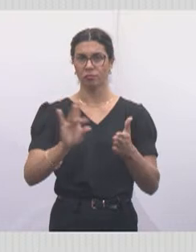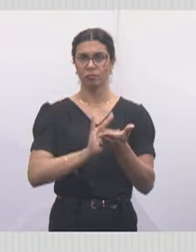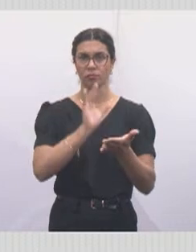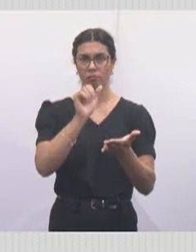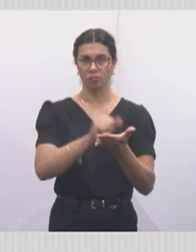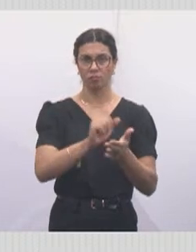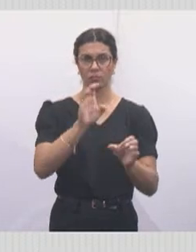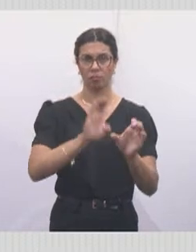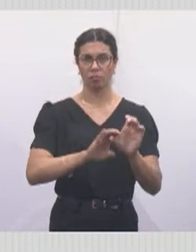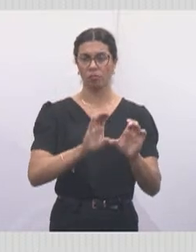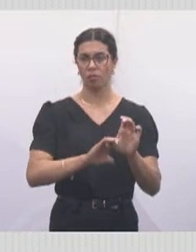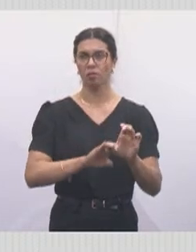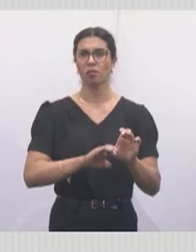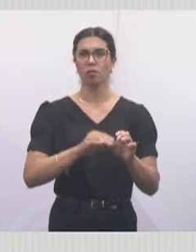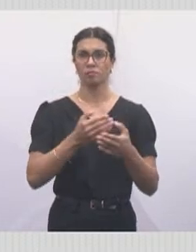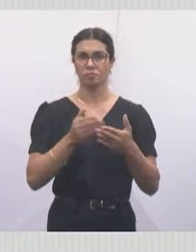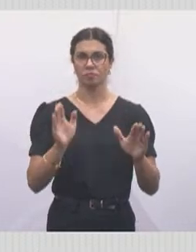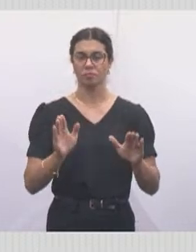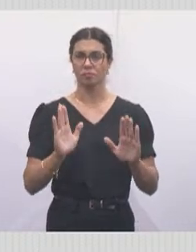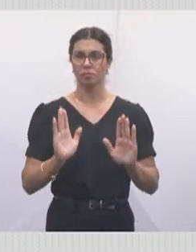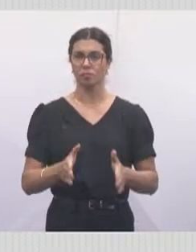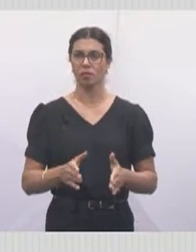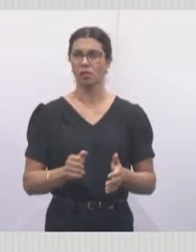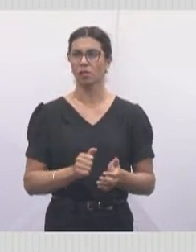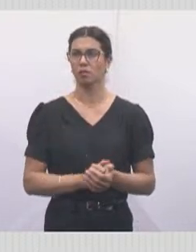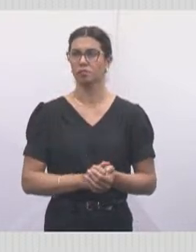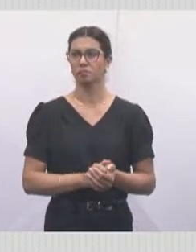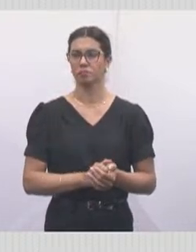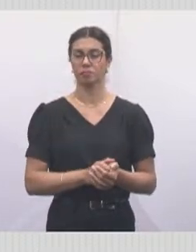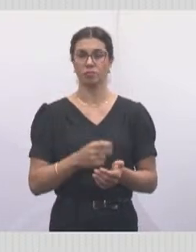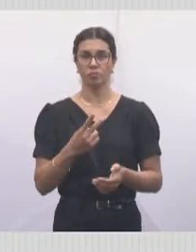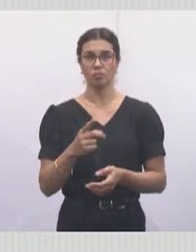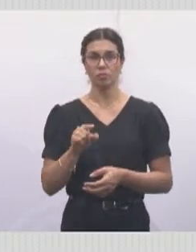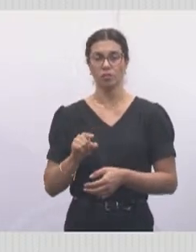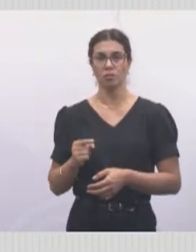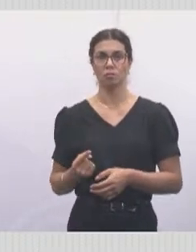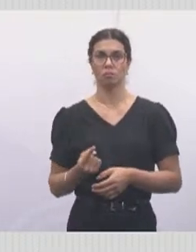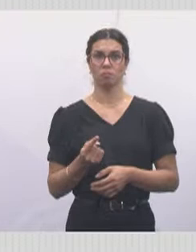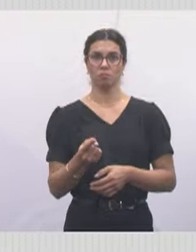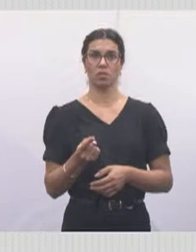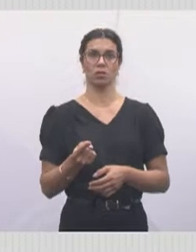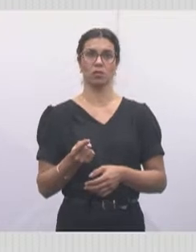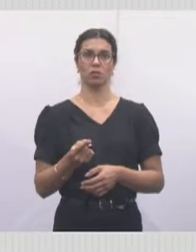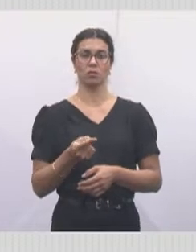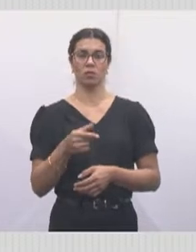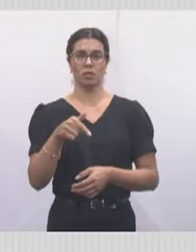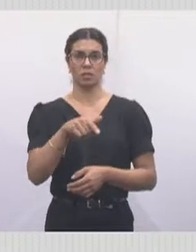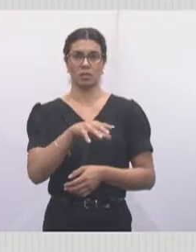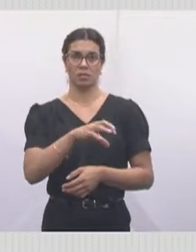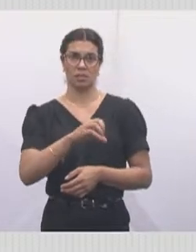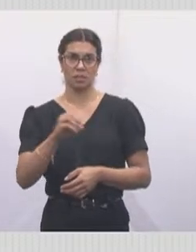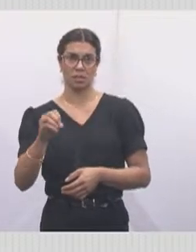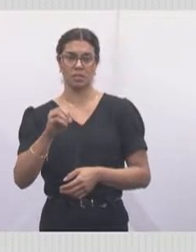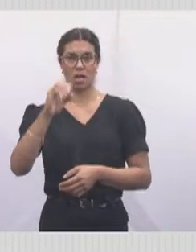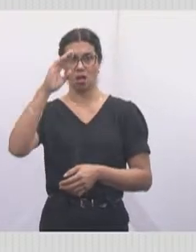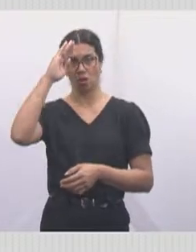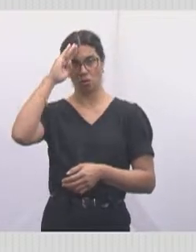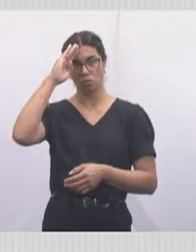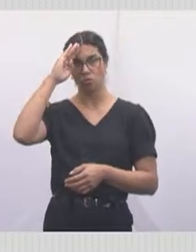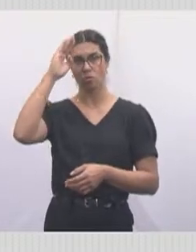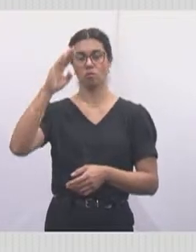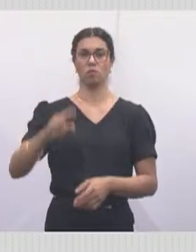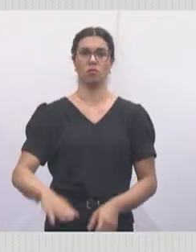contratação desse concurso será para 2.700 soldados